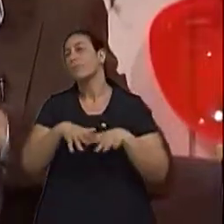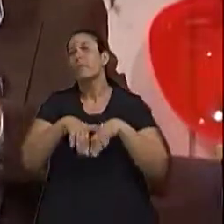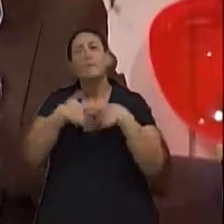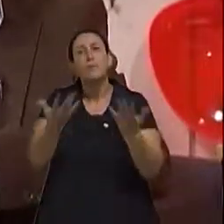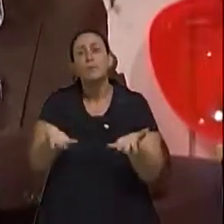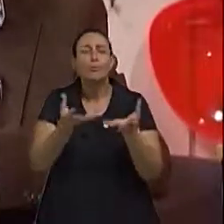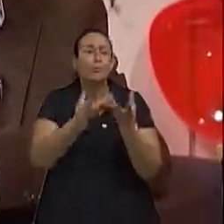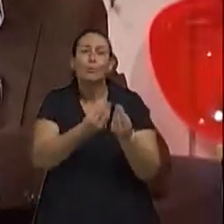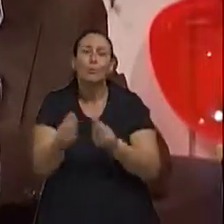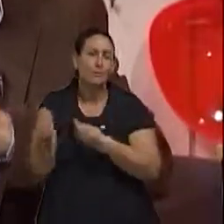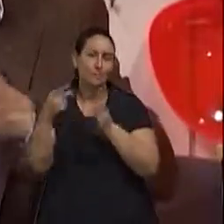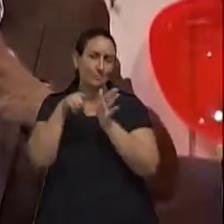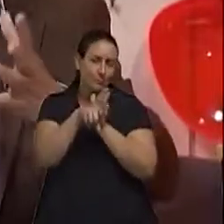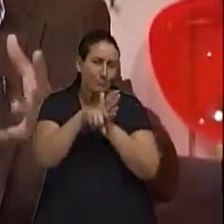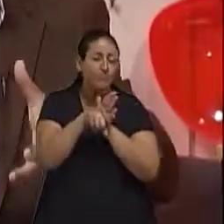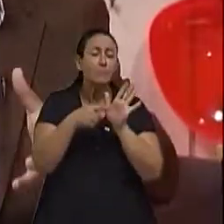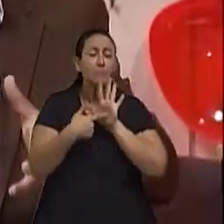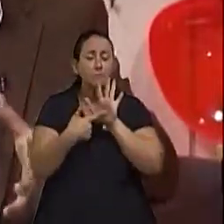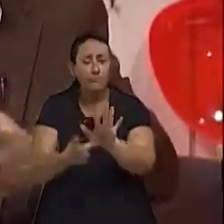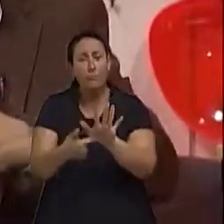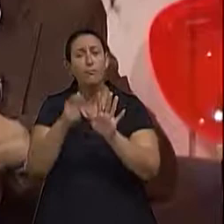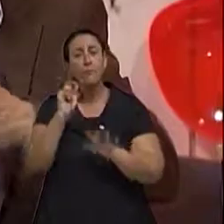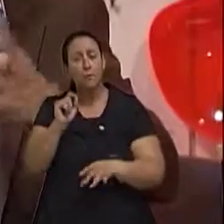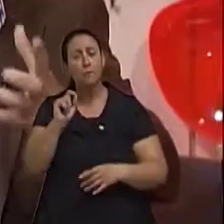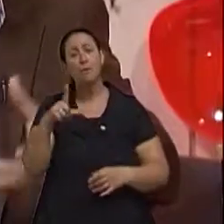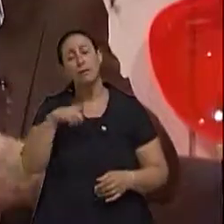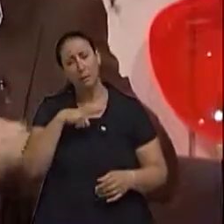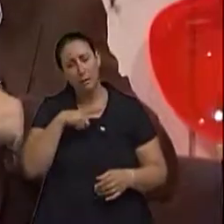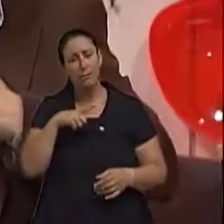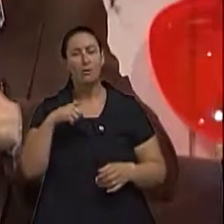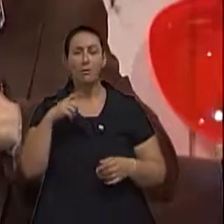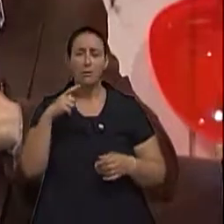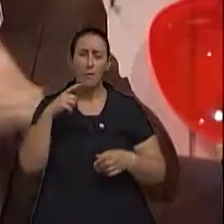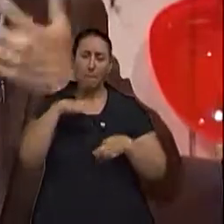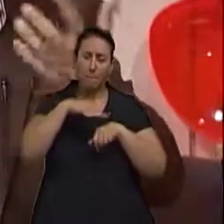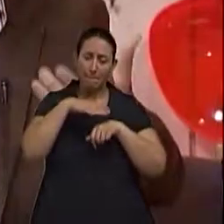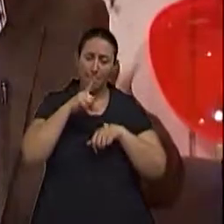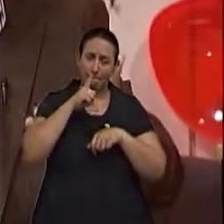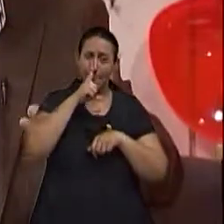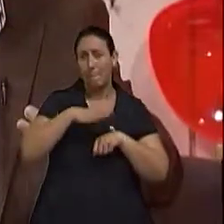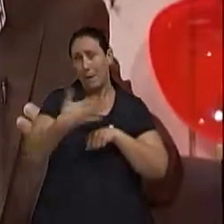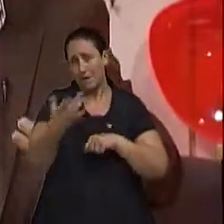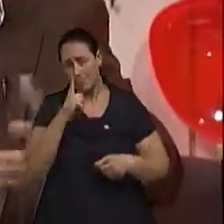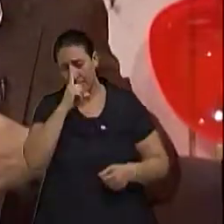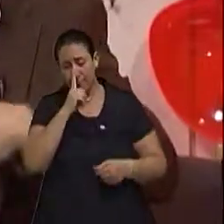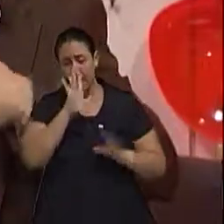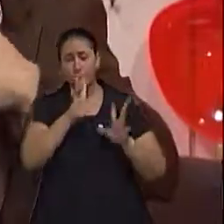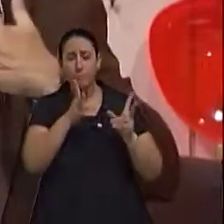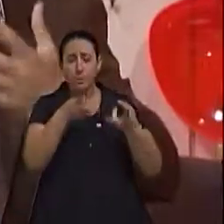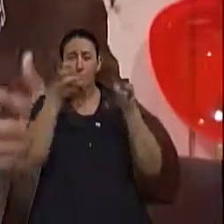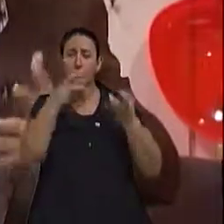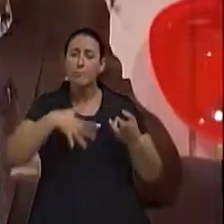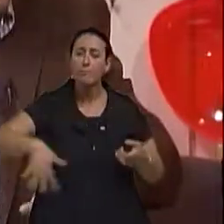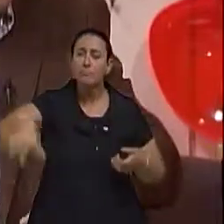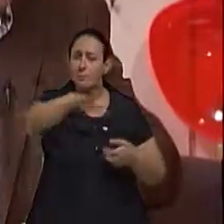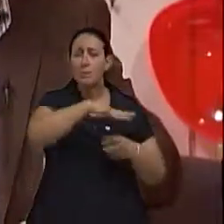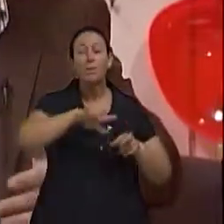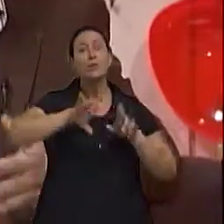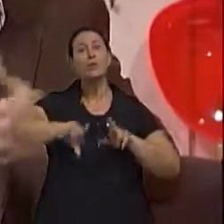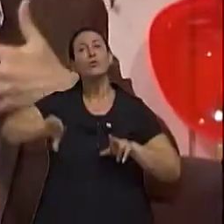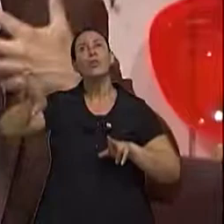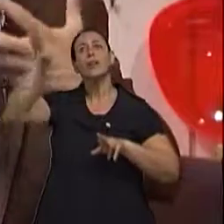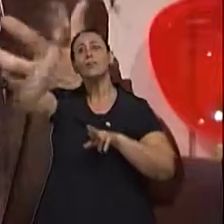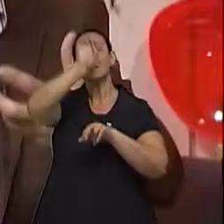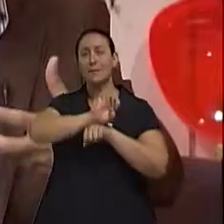determinadas condições acabam propiciando ou colocando em maior risco a nossa população diferente de outros estados.